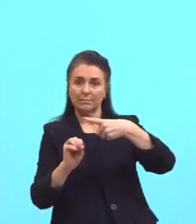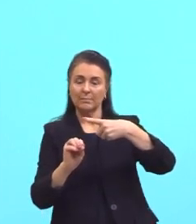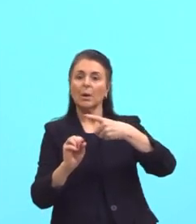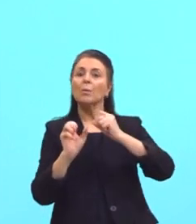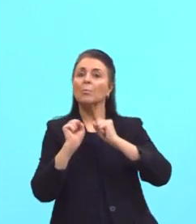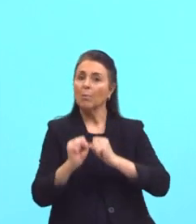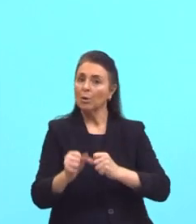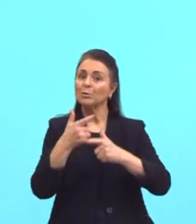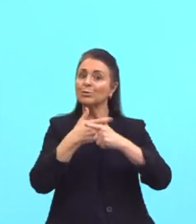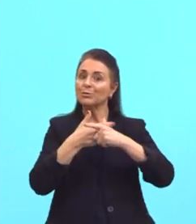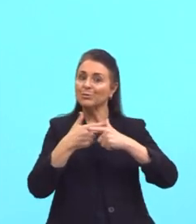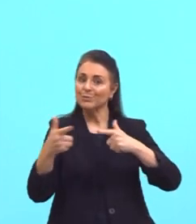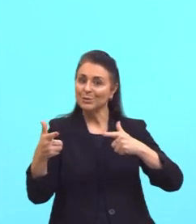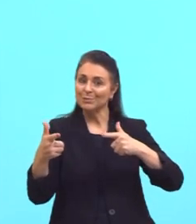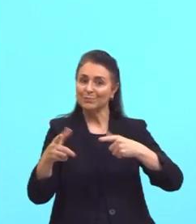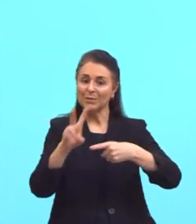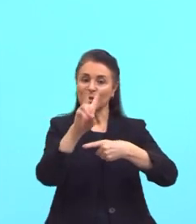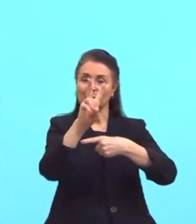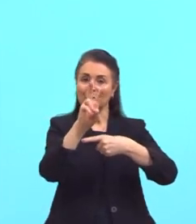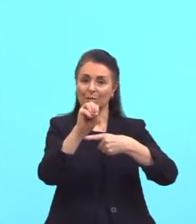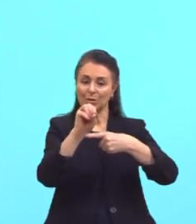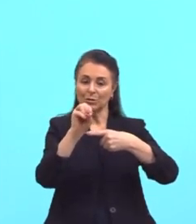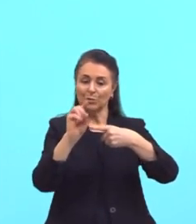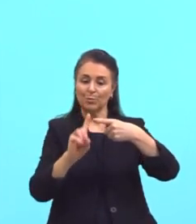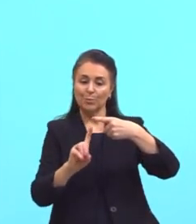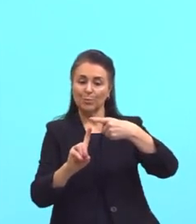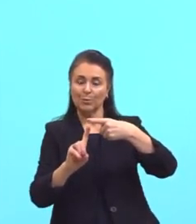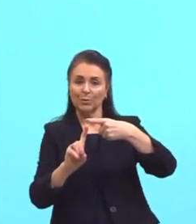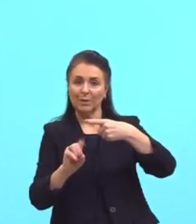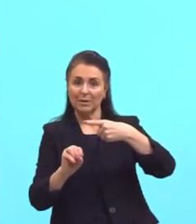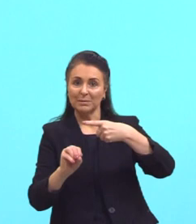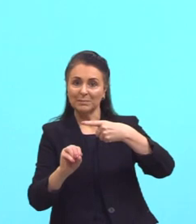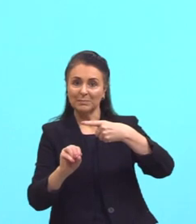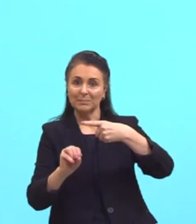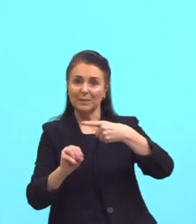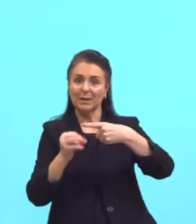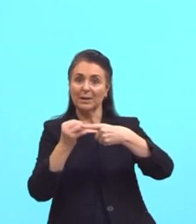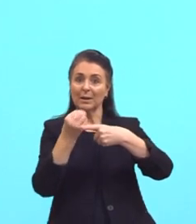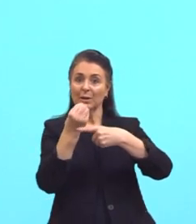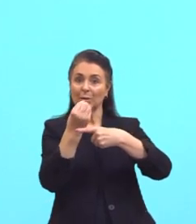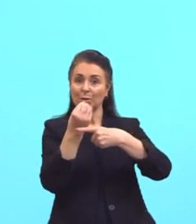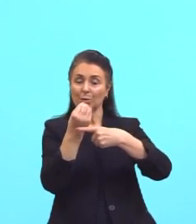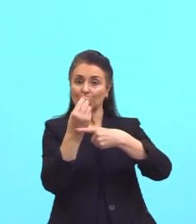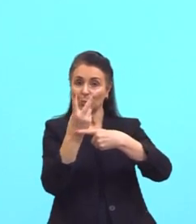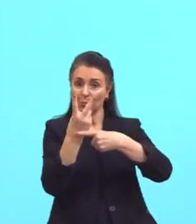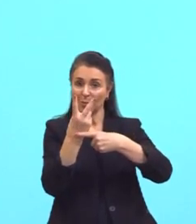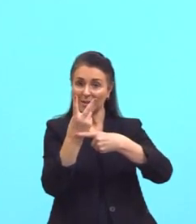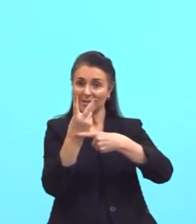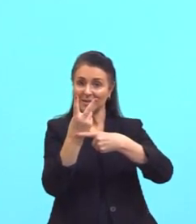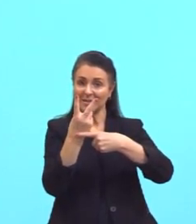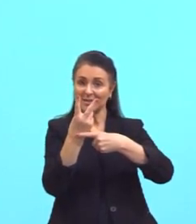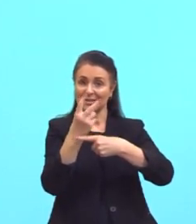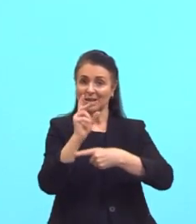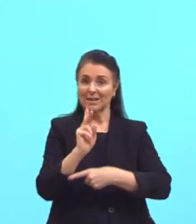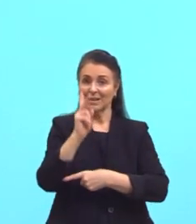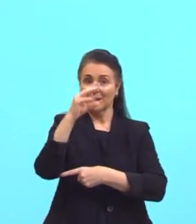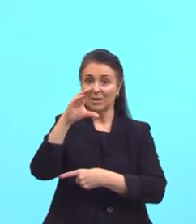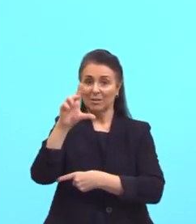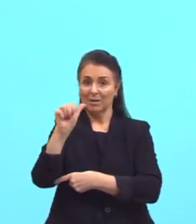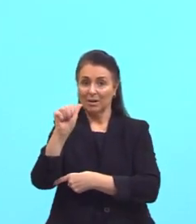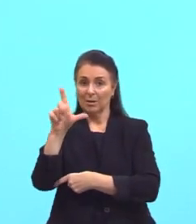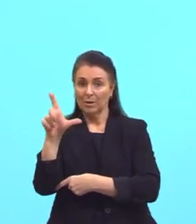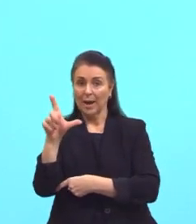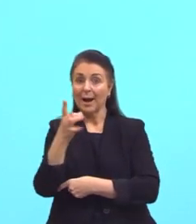Eu posso dividir. 20 dividido por 10, 2 quilocalorias por minuto